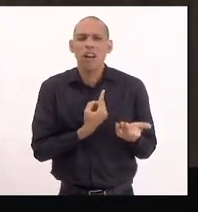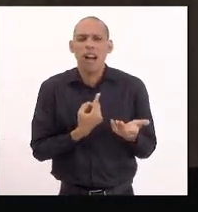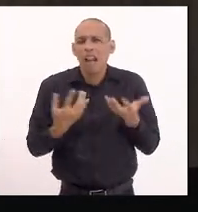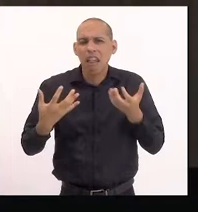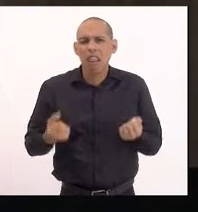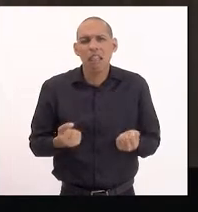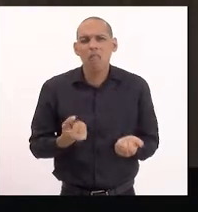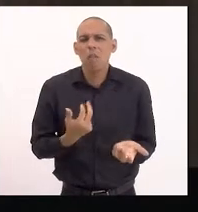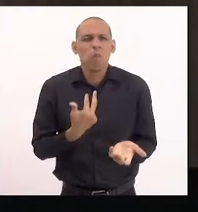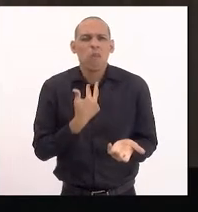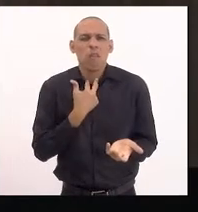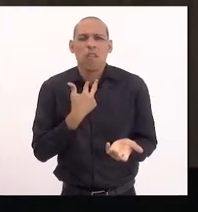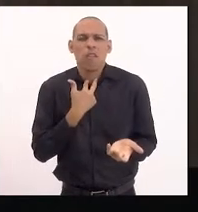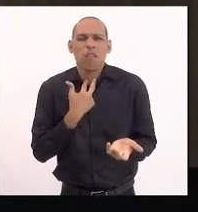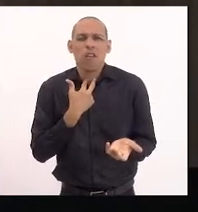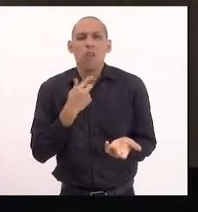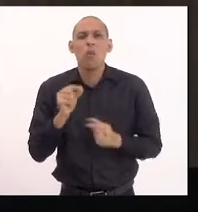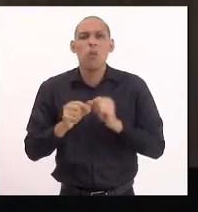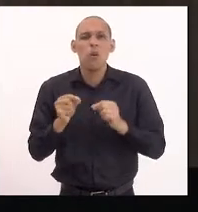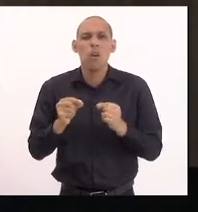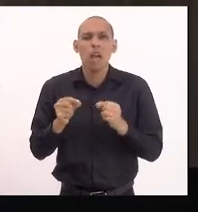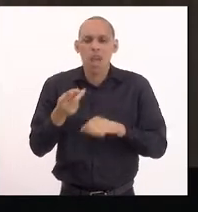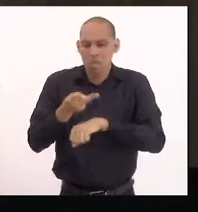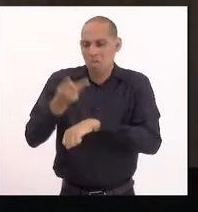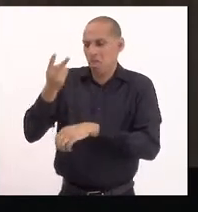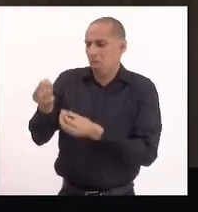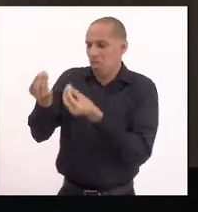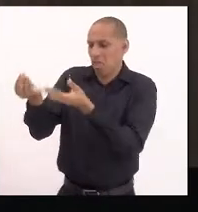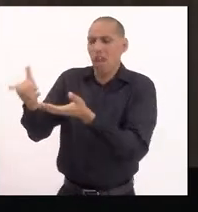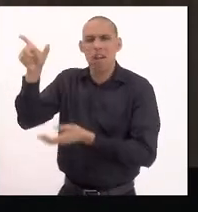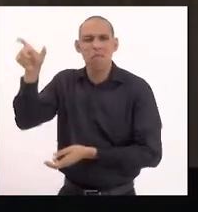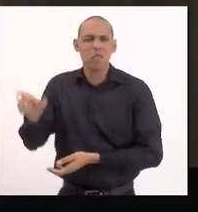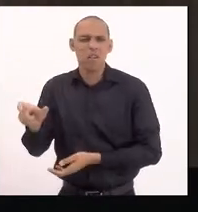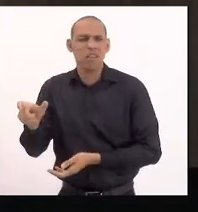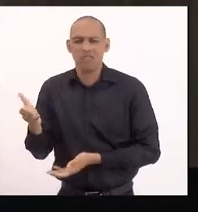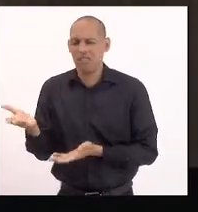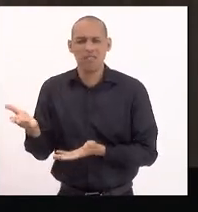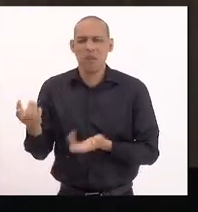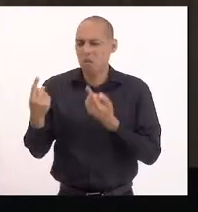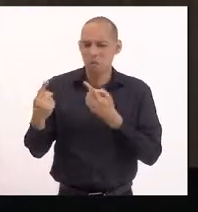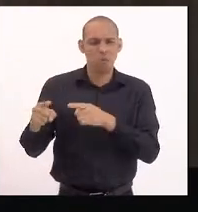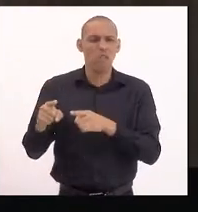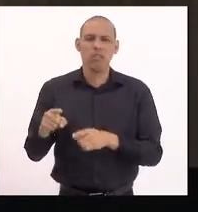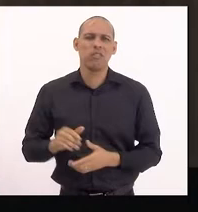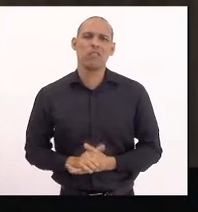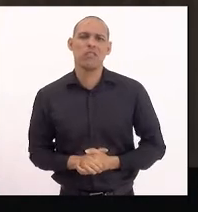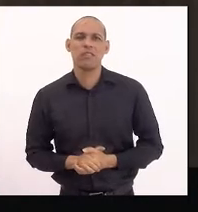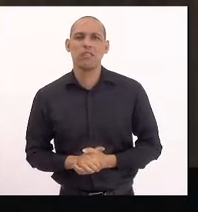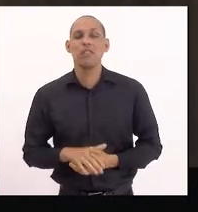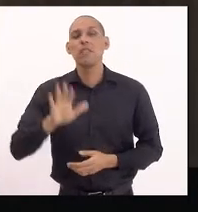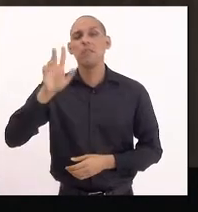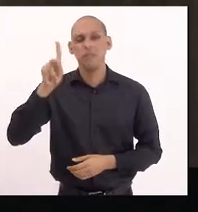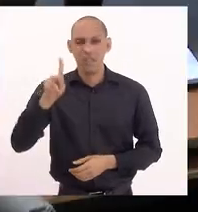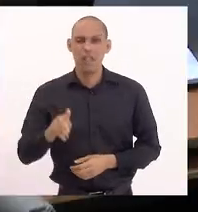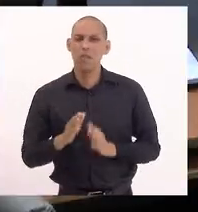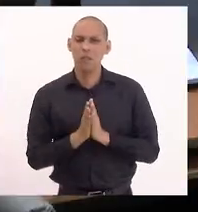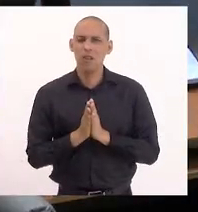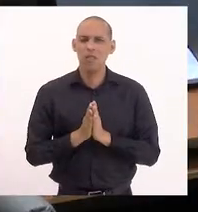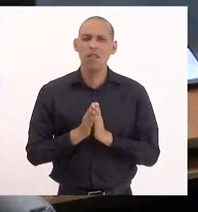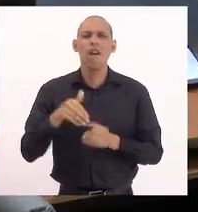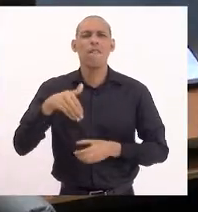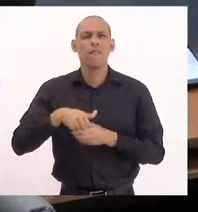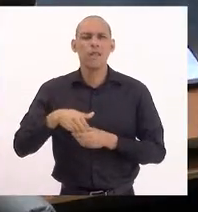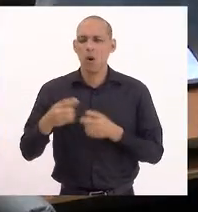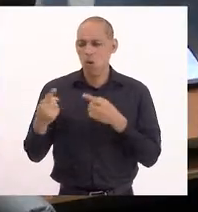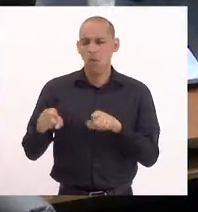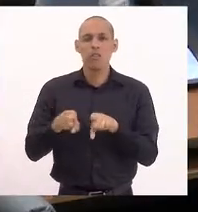aceitar uma premiação de uma pessoa desse nível. Então, o voto é contrário. Senhor presidente, por favor, voto contrário também.